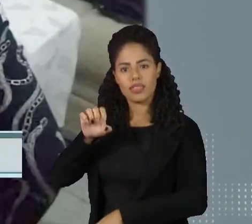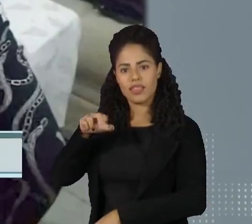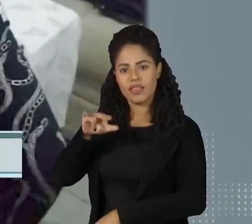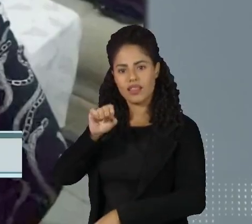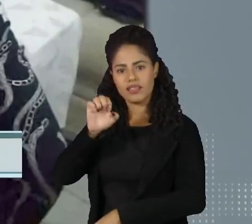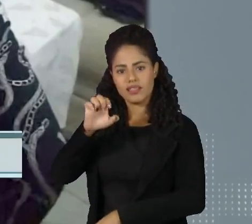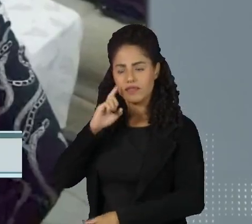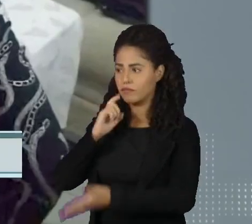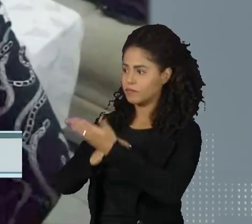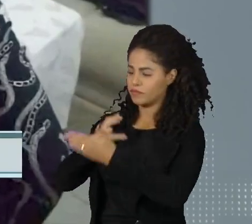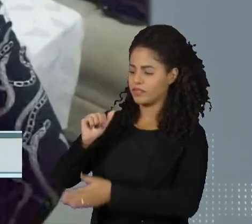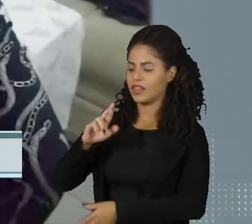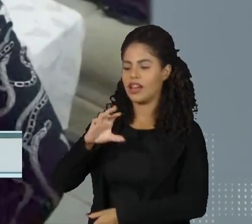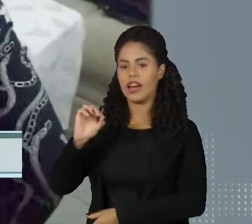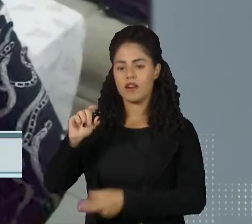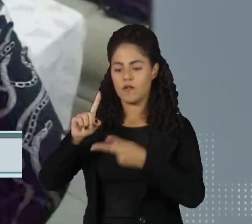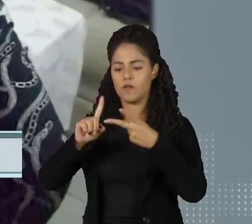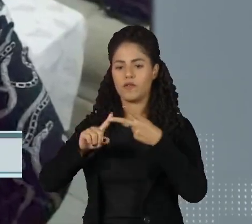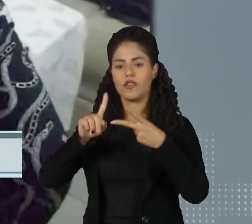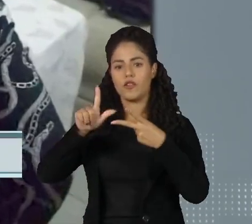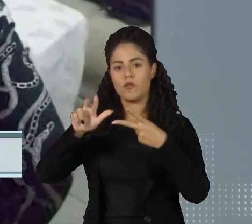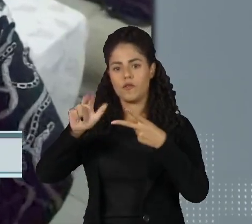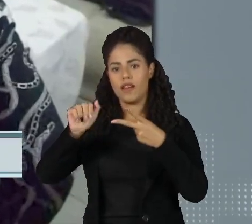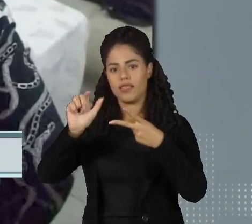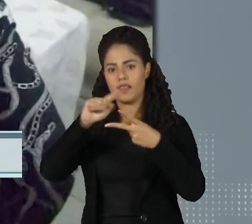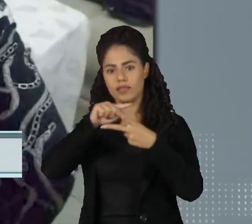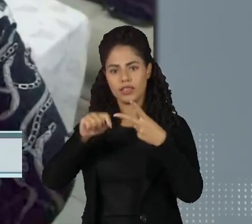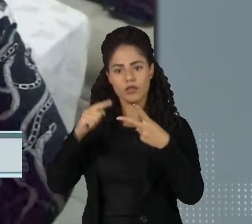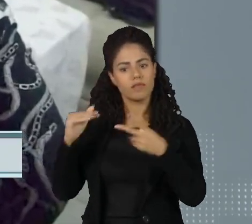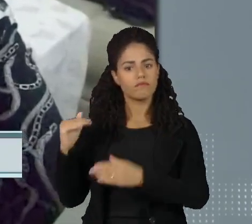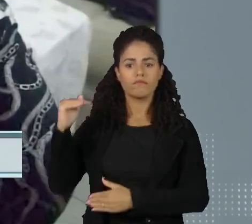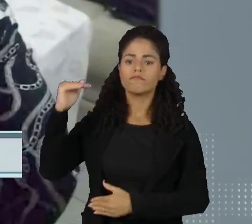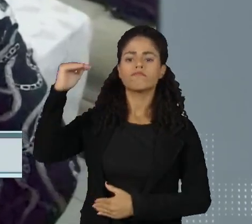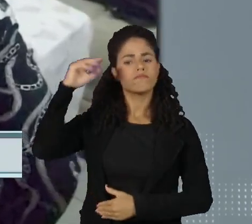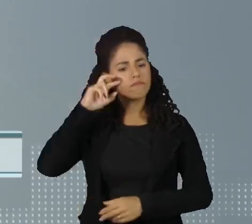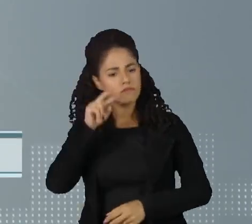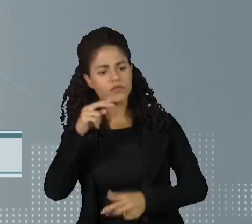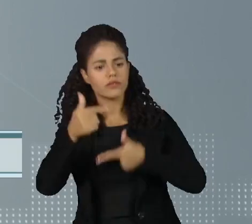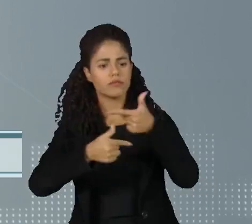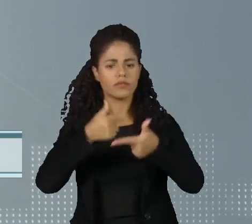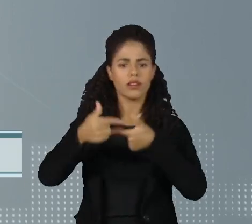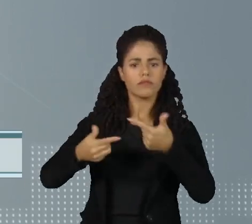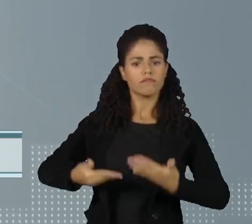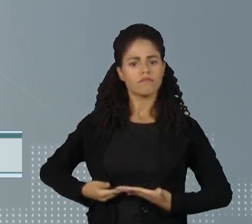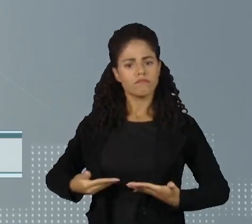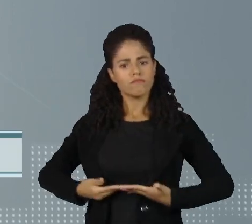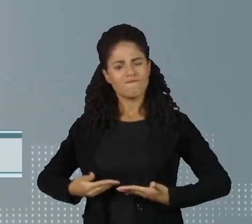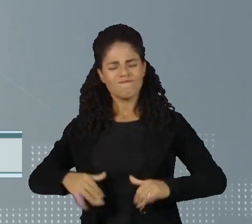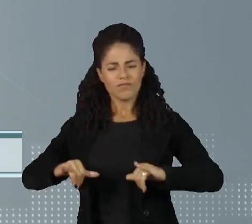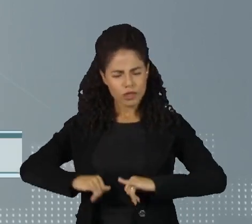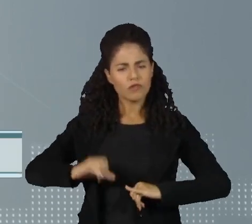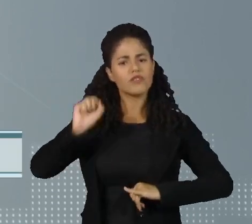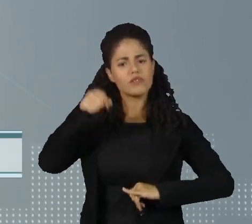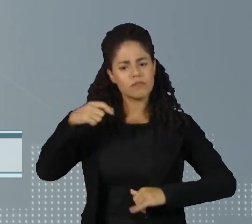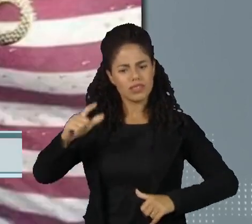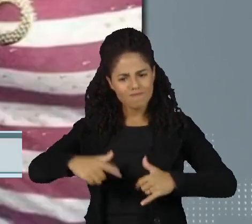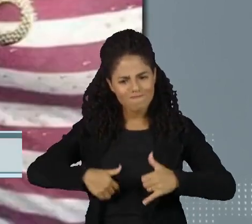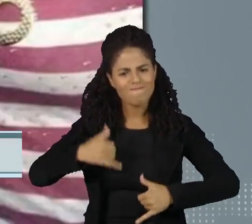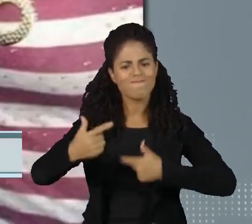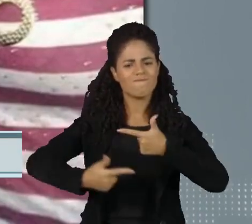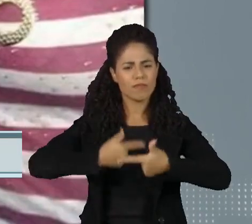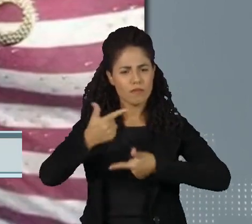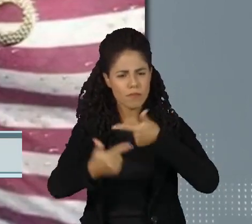A Carol e a Luana cresceram com o exemplo da mãe. Mulher corajosa, trabalhadora